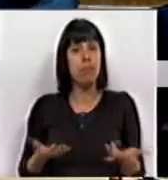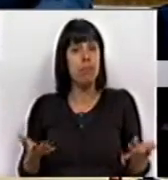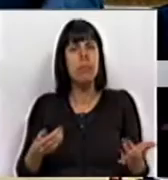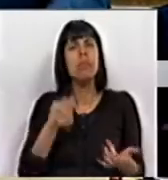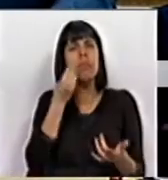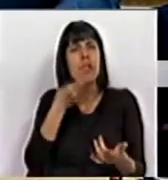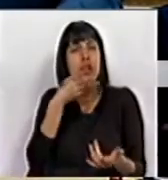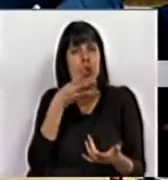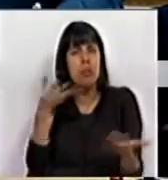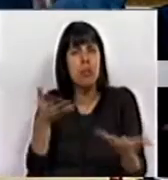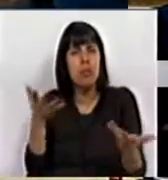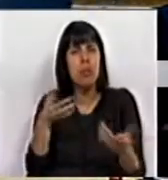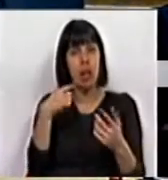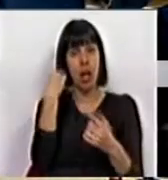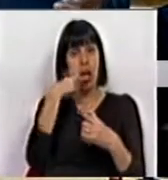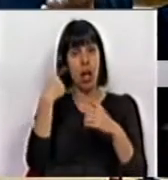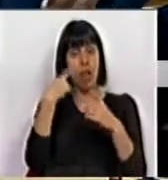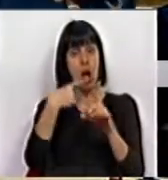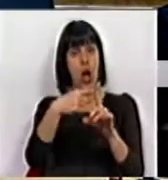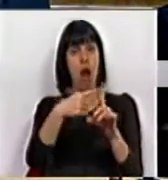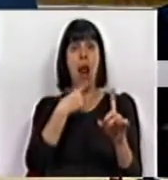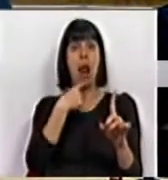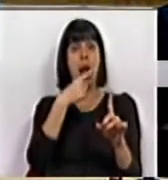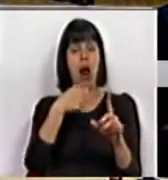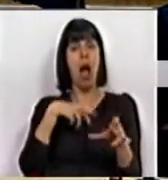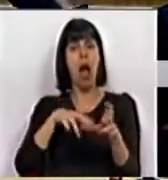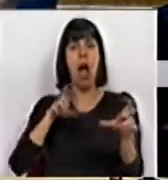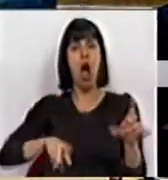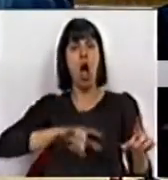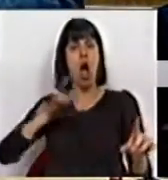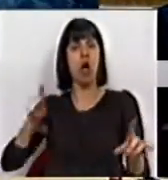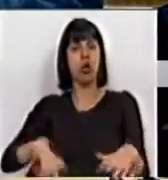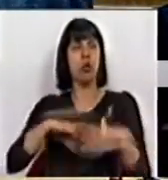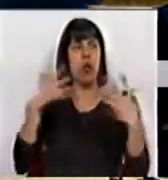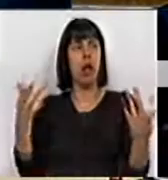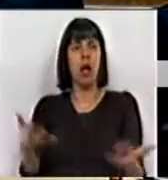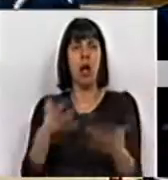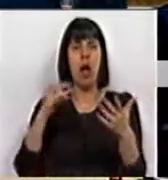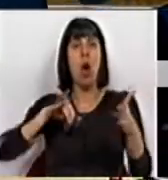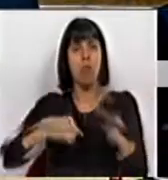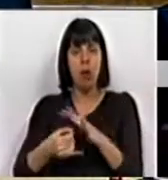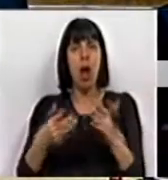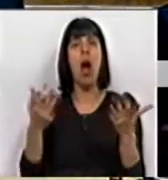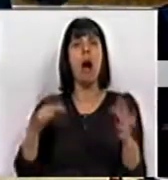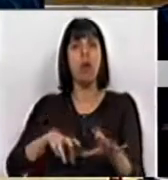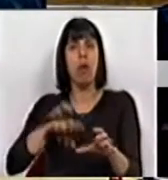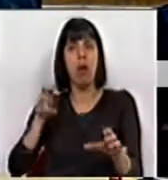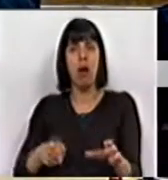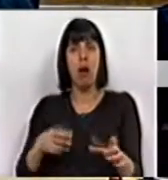Como é que explica? Essa imagem de sucesso, de estamos a sair do buraco, estamos